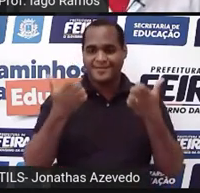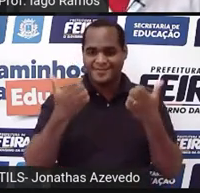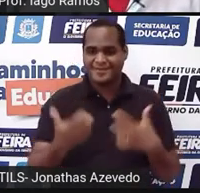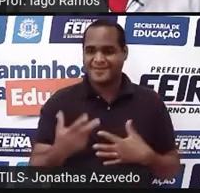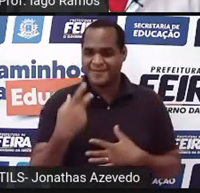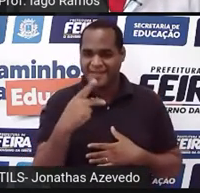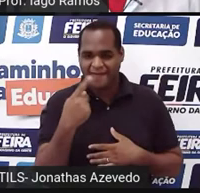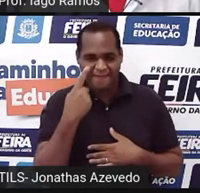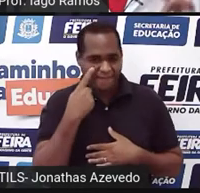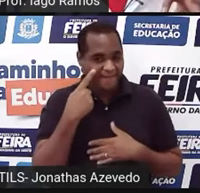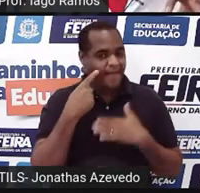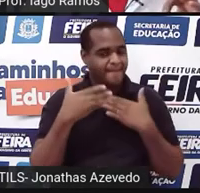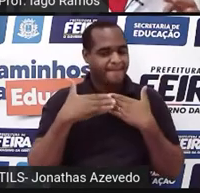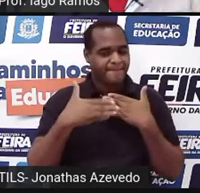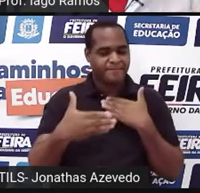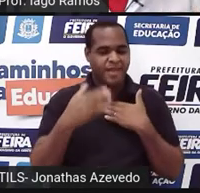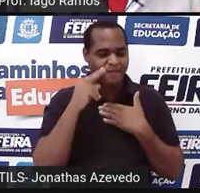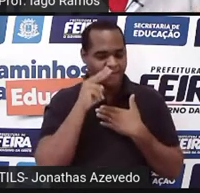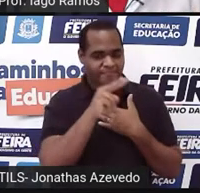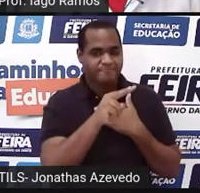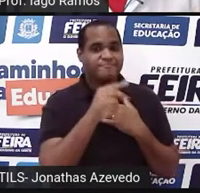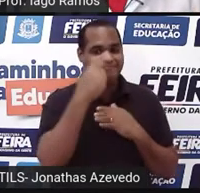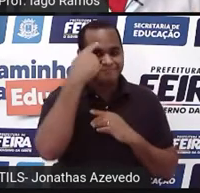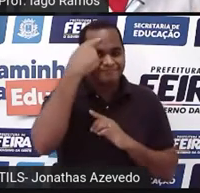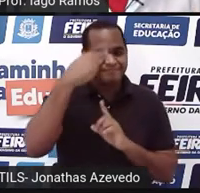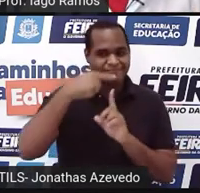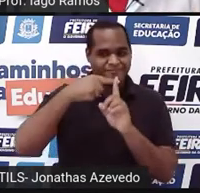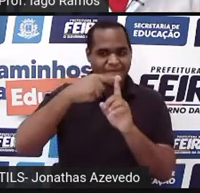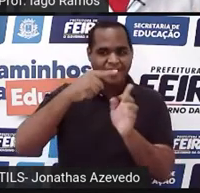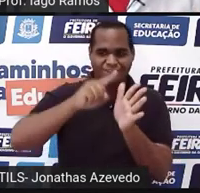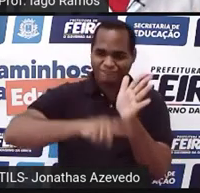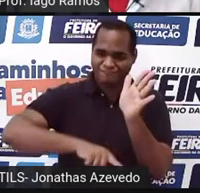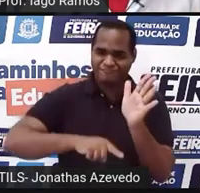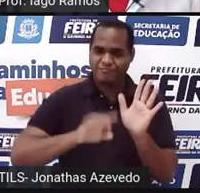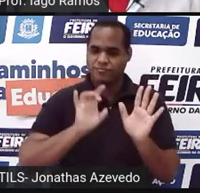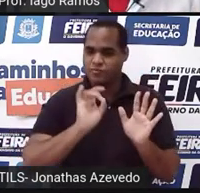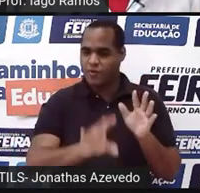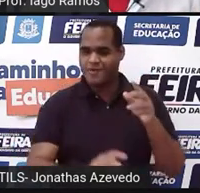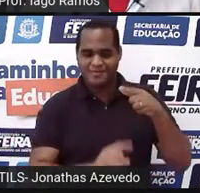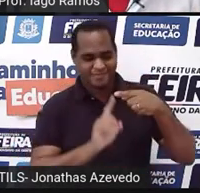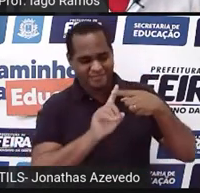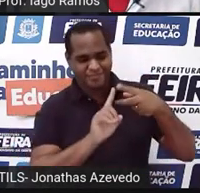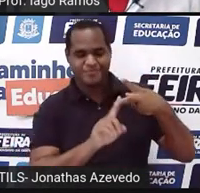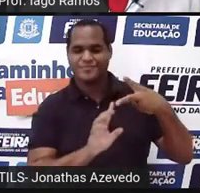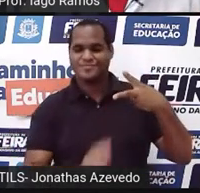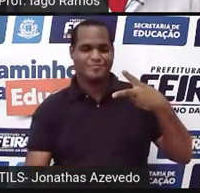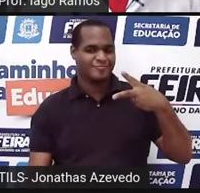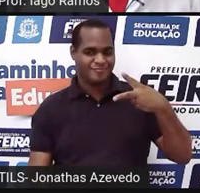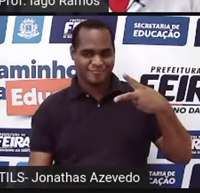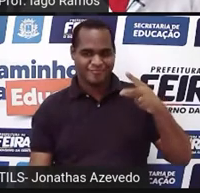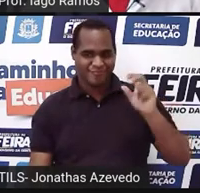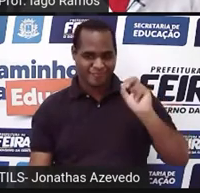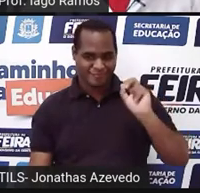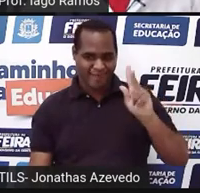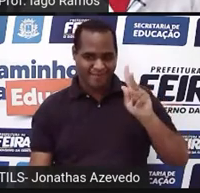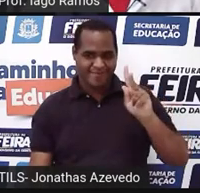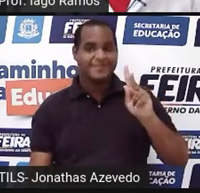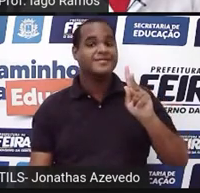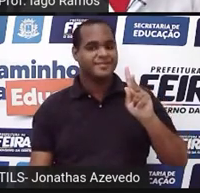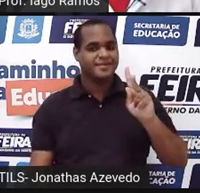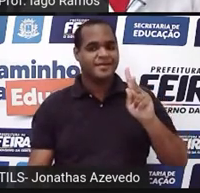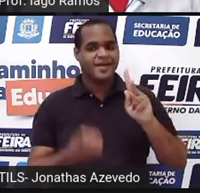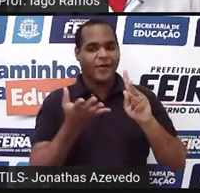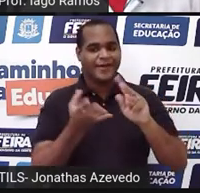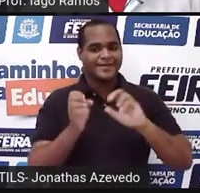a gente vai olhar para a adição e a subtração, certo? E essa aula eu quero